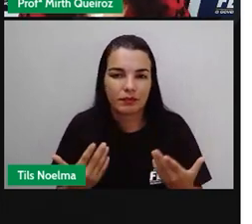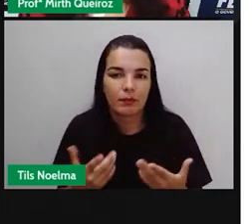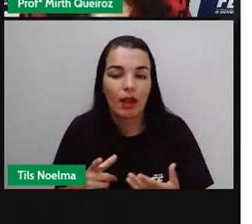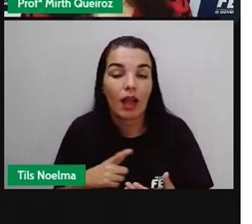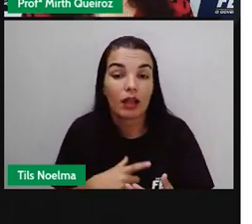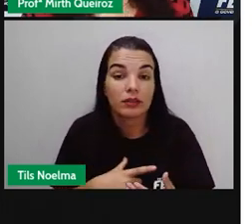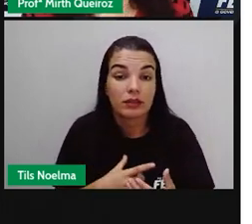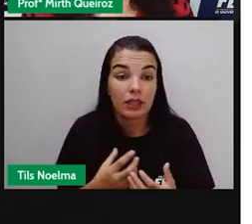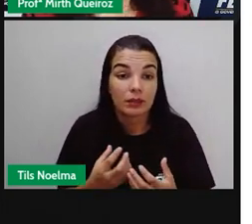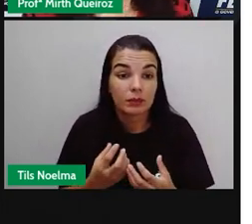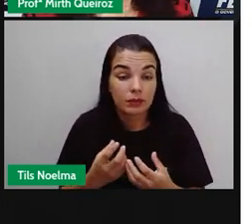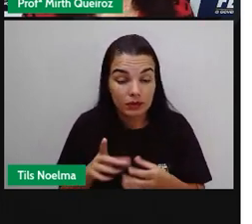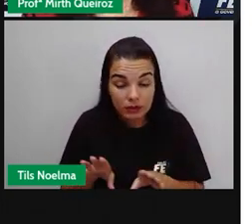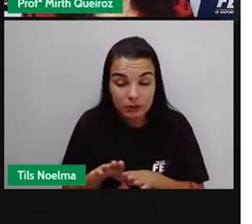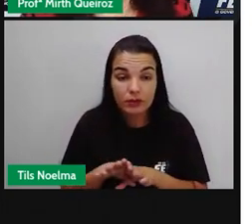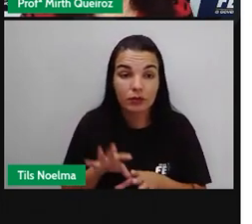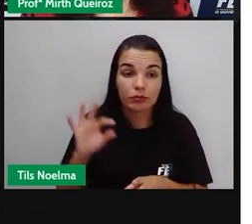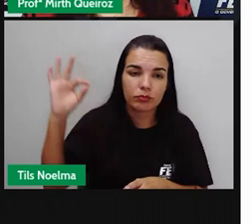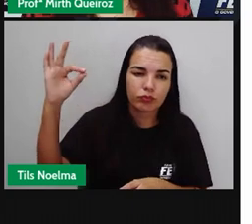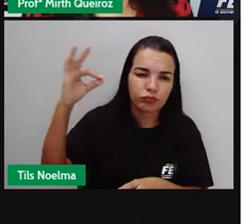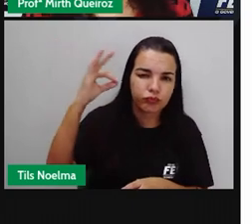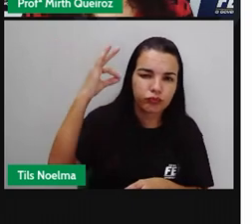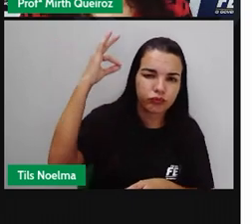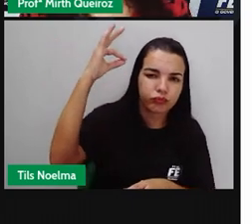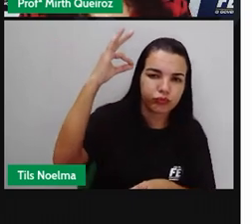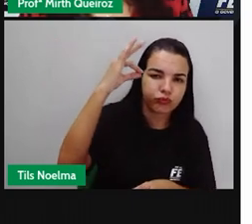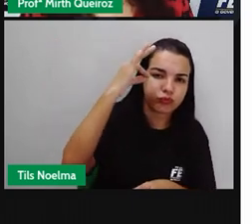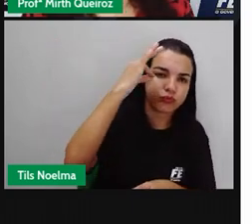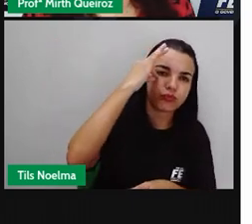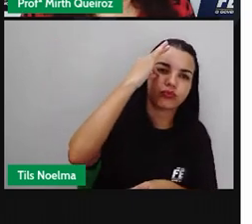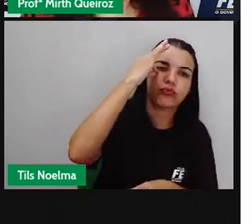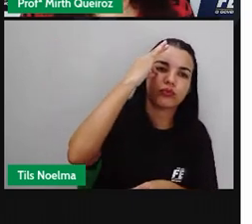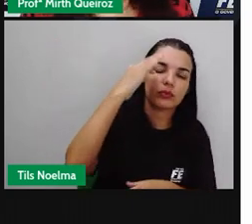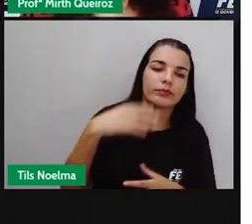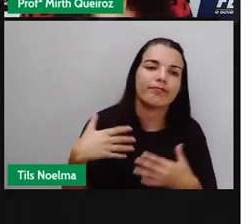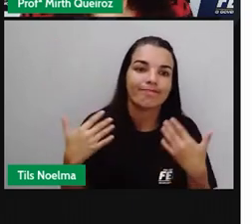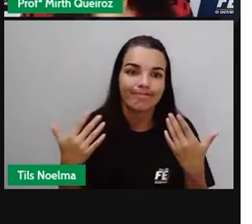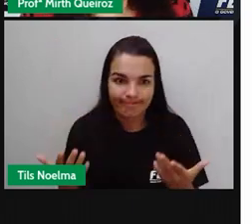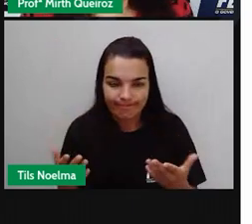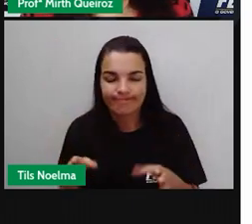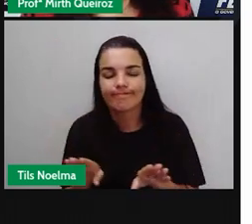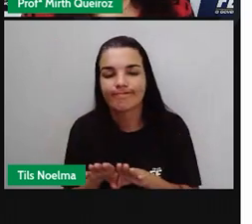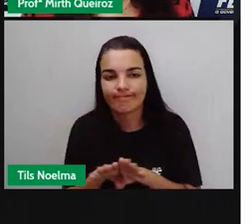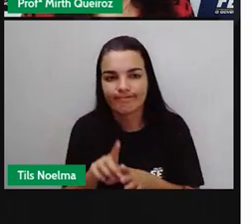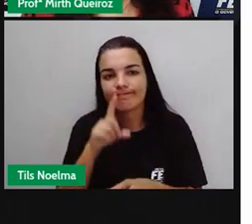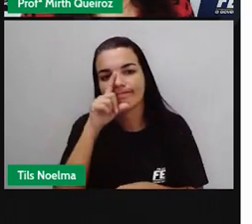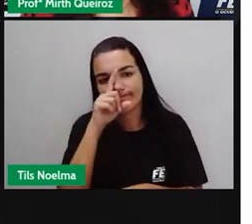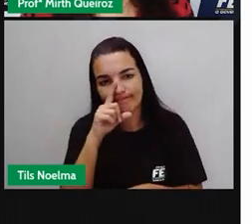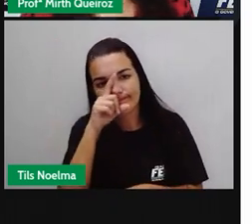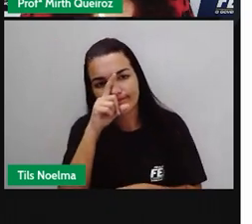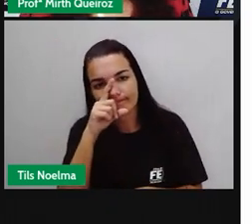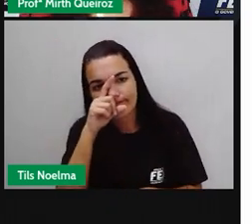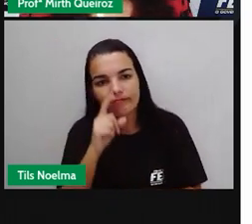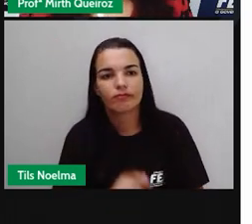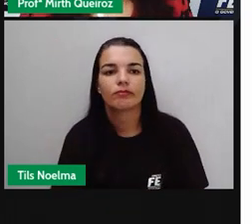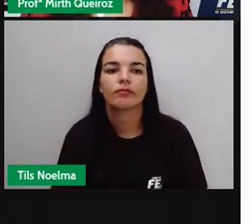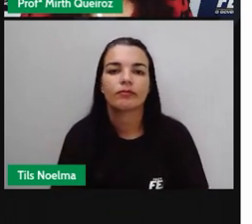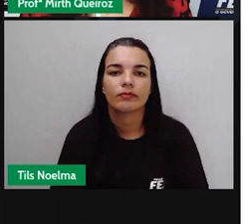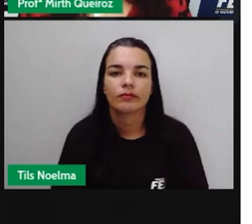temos os agentes portadores também, que são os vetores, que são esses insetos, por exemplo, os insetos, né?